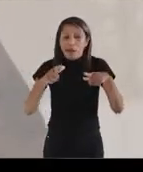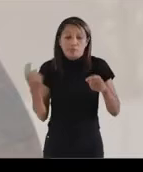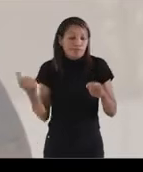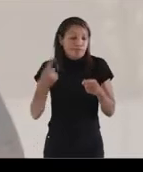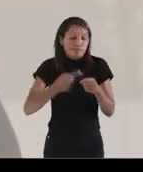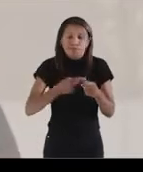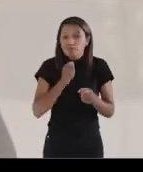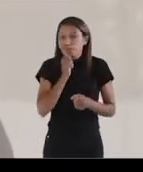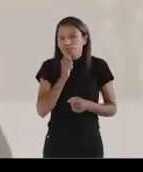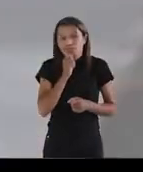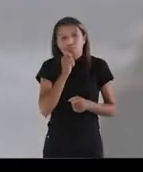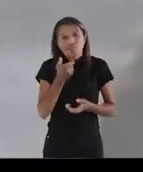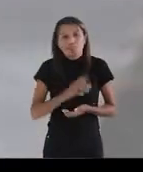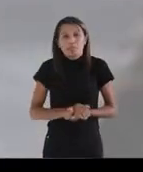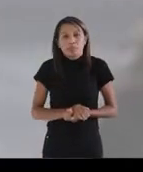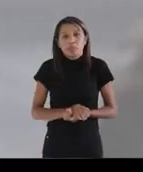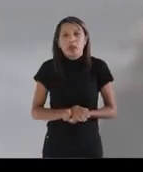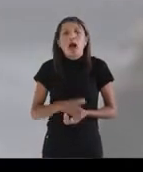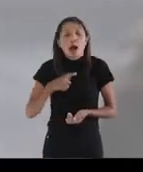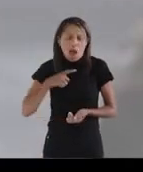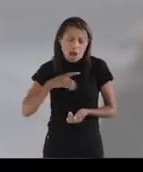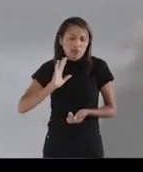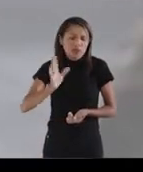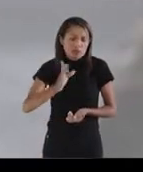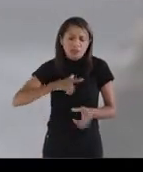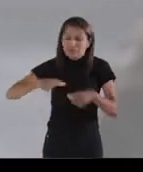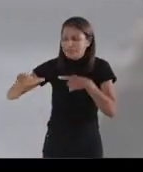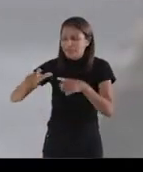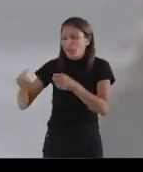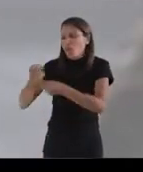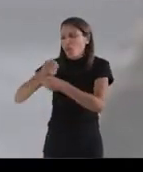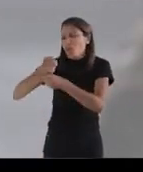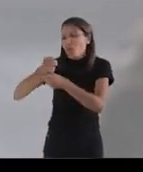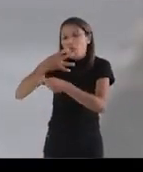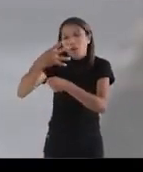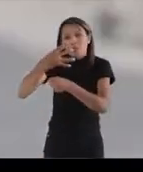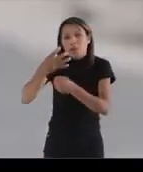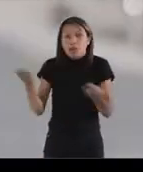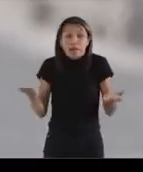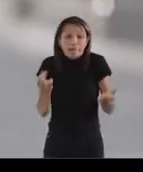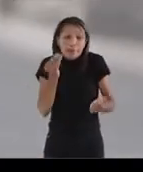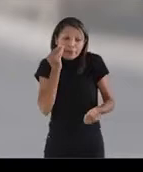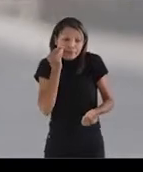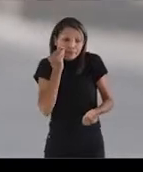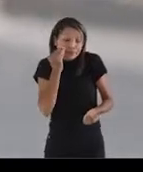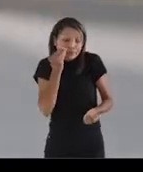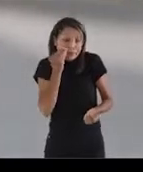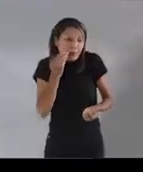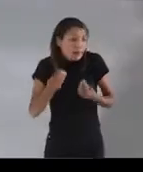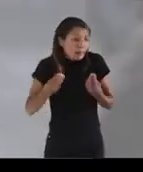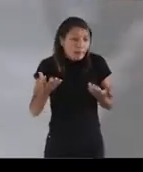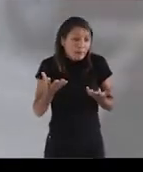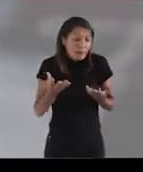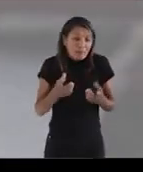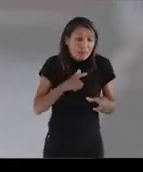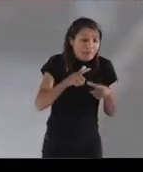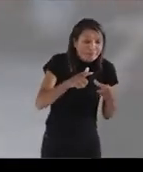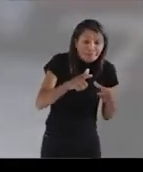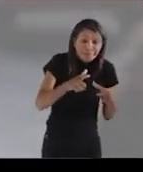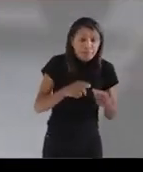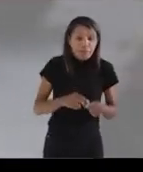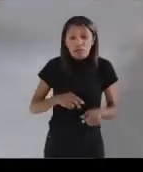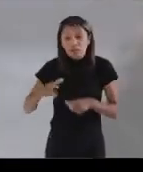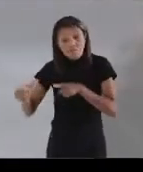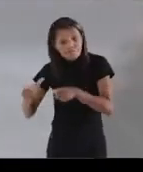até hoje ainda não voltaram. Eu trabalhava numa empresa há quatro anos como fotógrafo. Agora eu estou tentando me virar a cor que